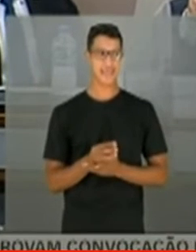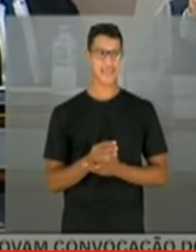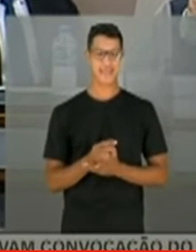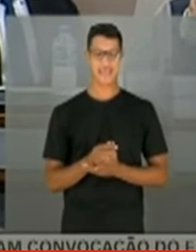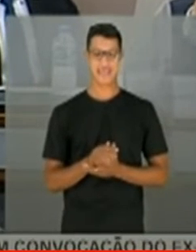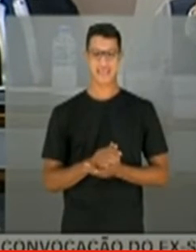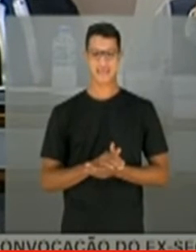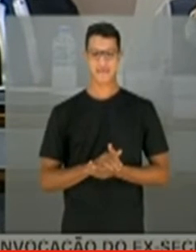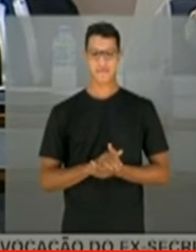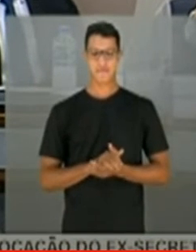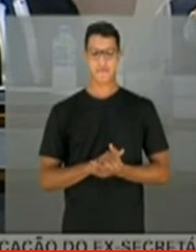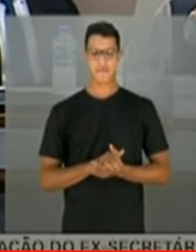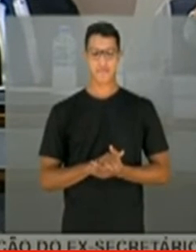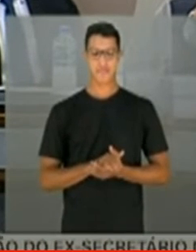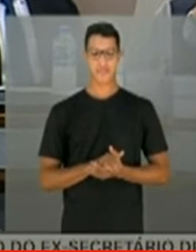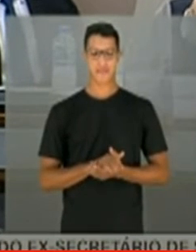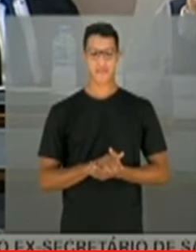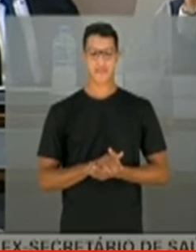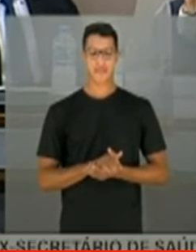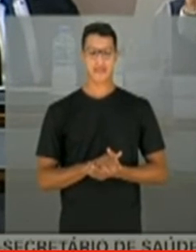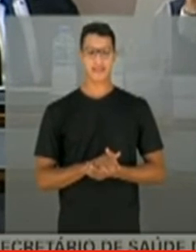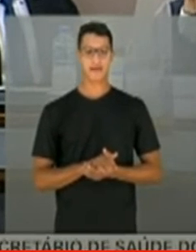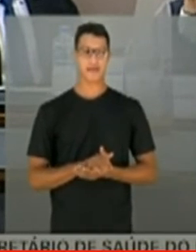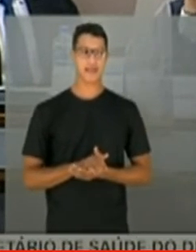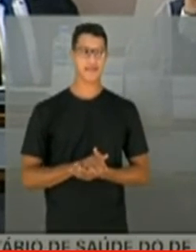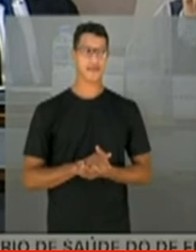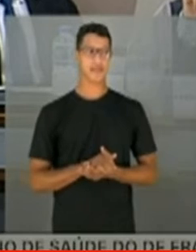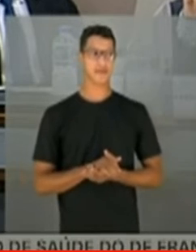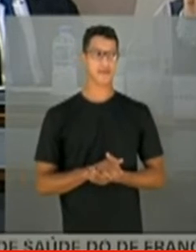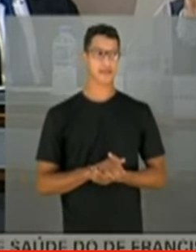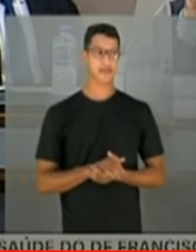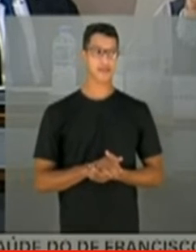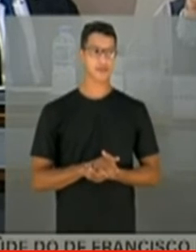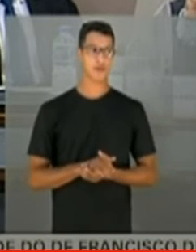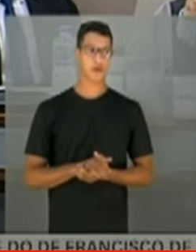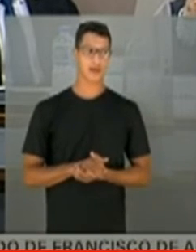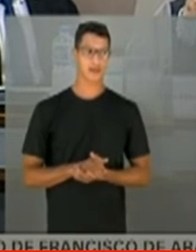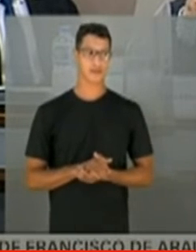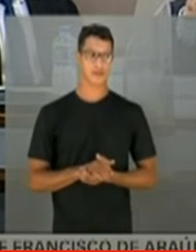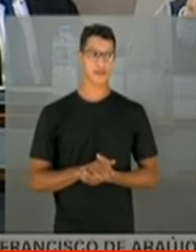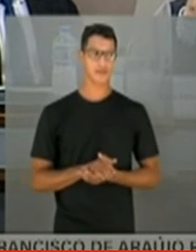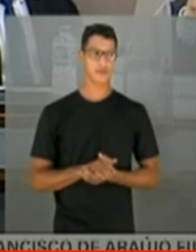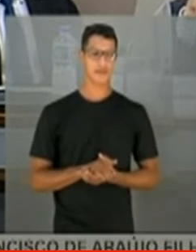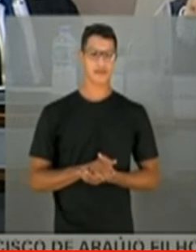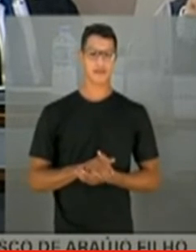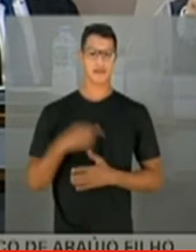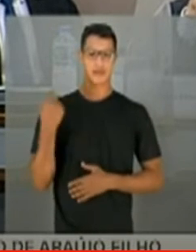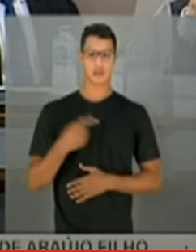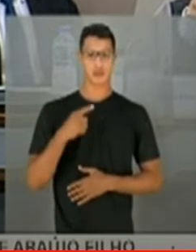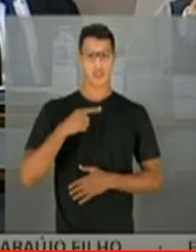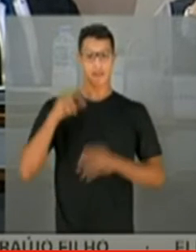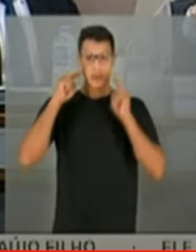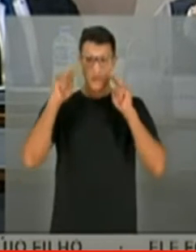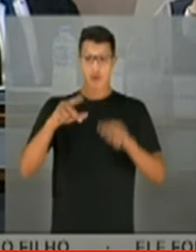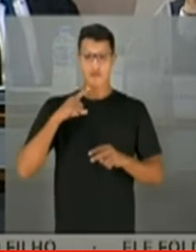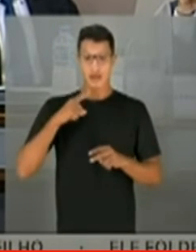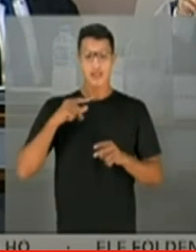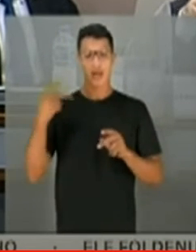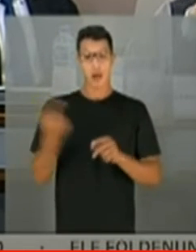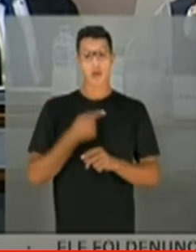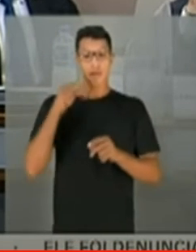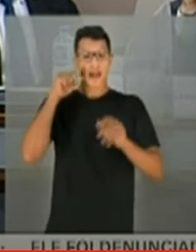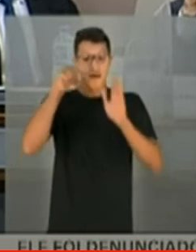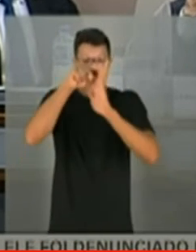criamos, também, foi até uma imposição ao Tribunal de Contas da União, o CIOPES, que é um sistema integrado para